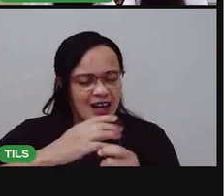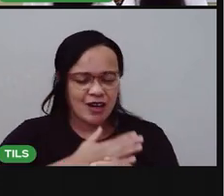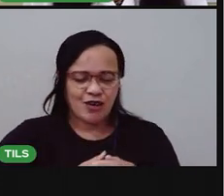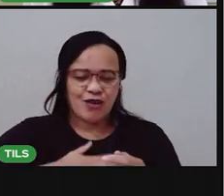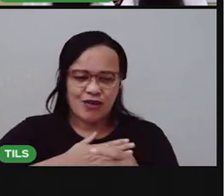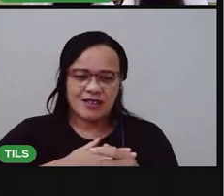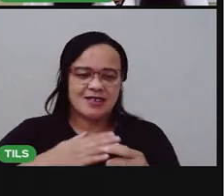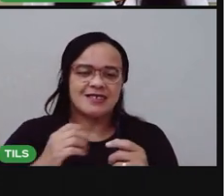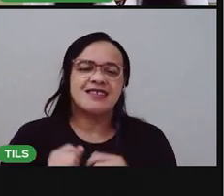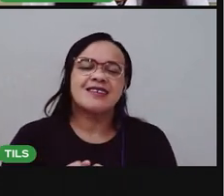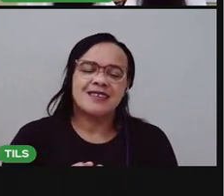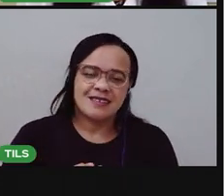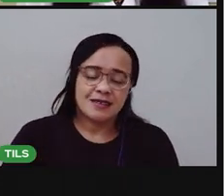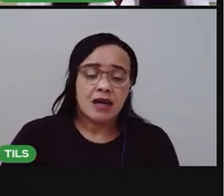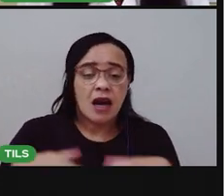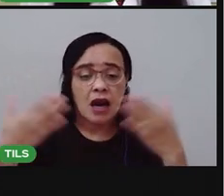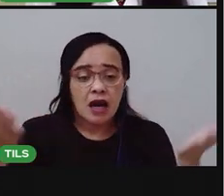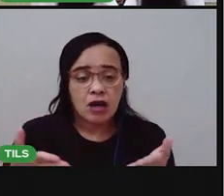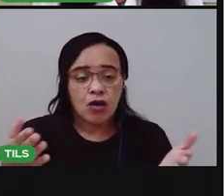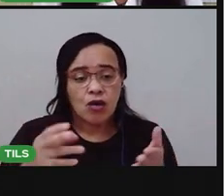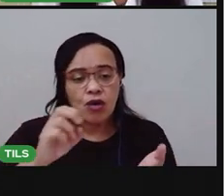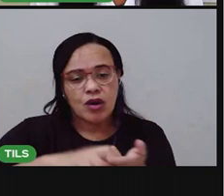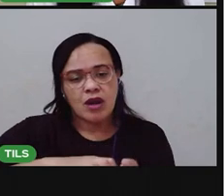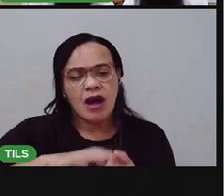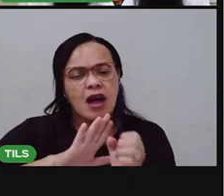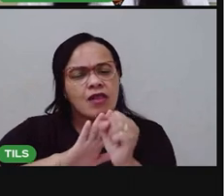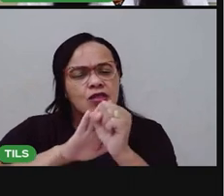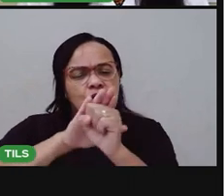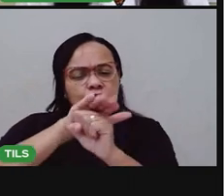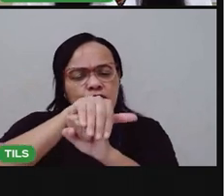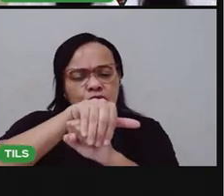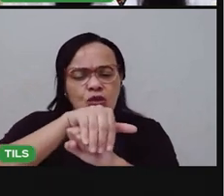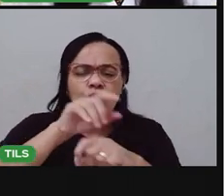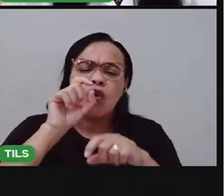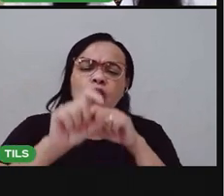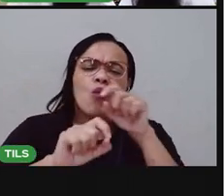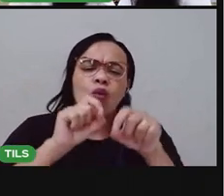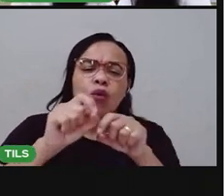E à noite? O que as crianças costumam fazer à noite?